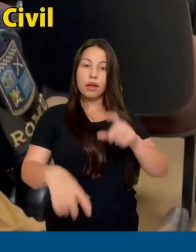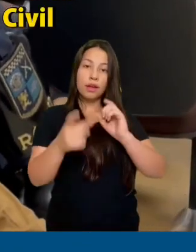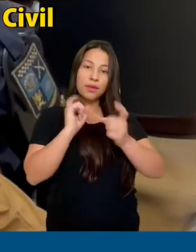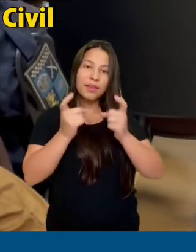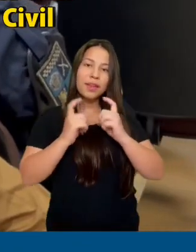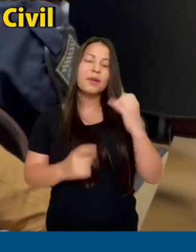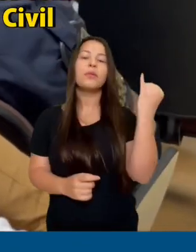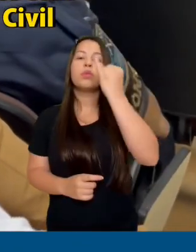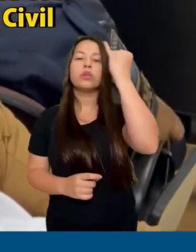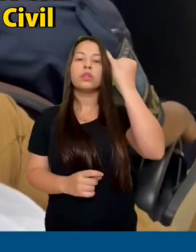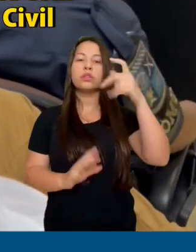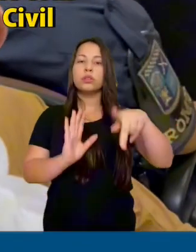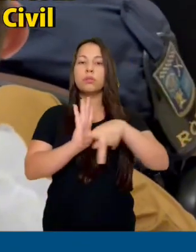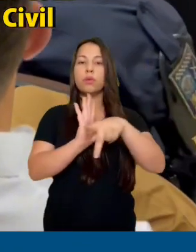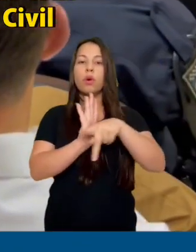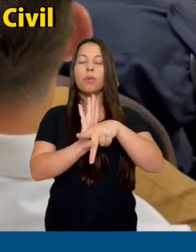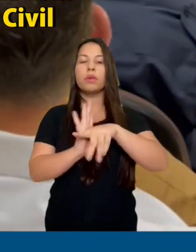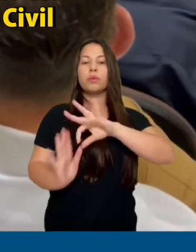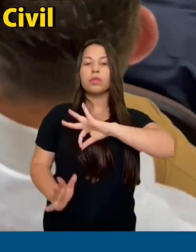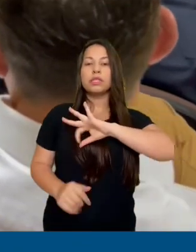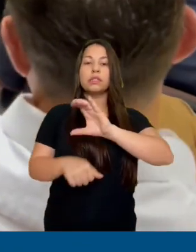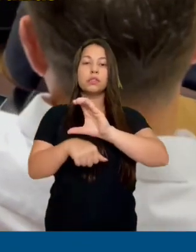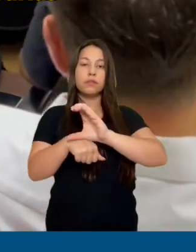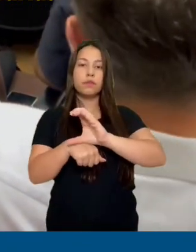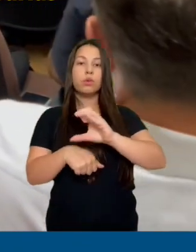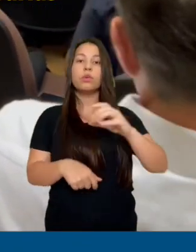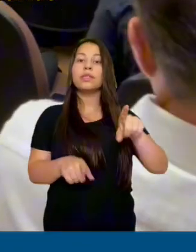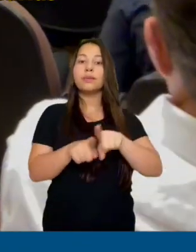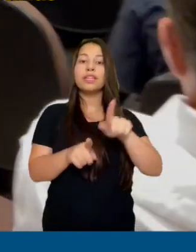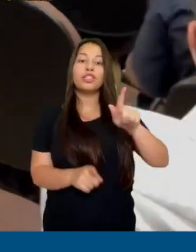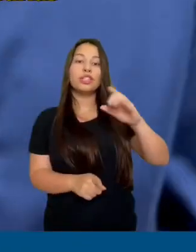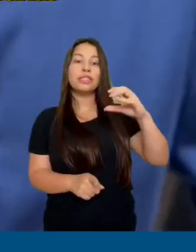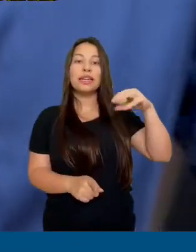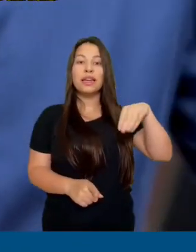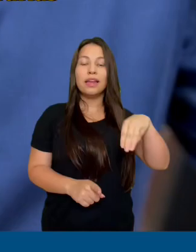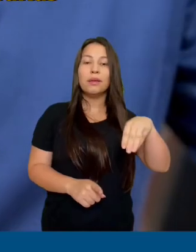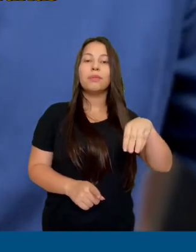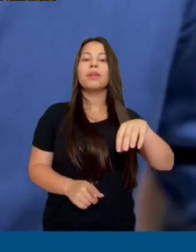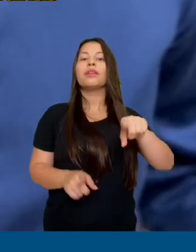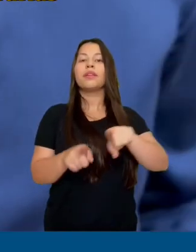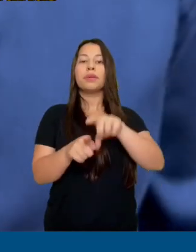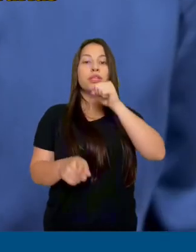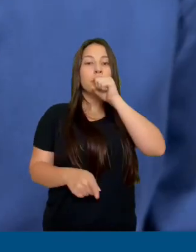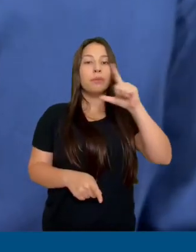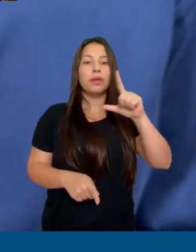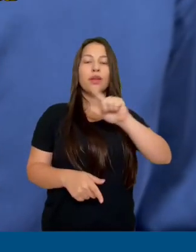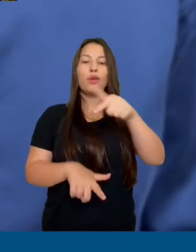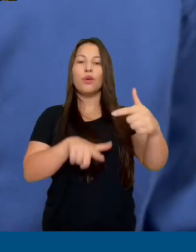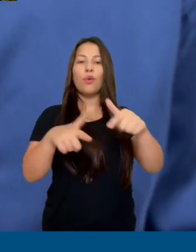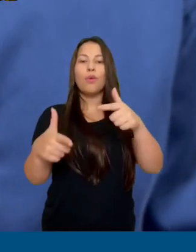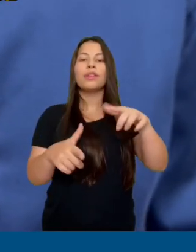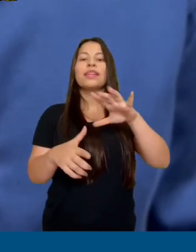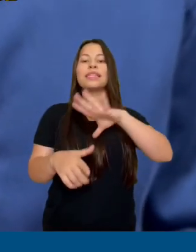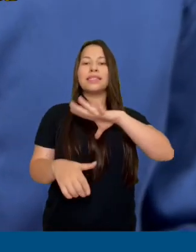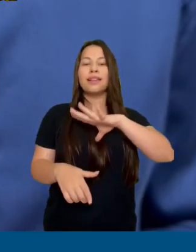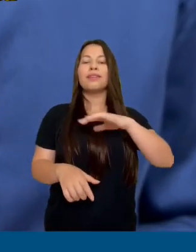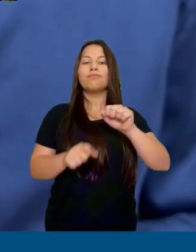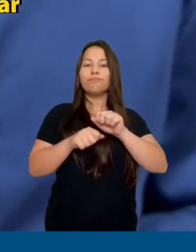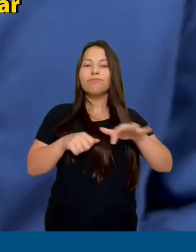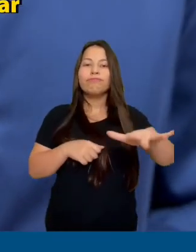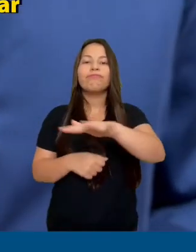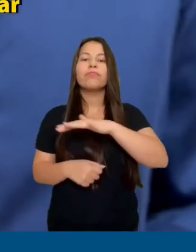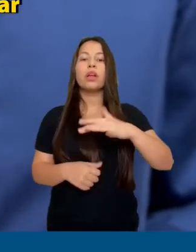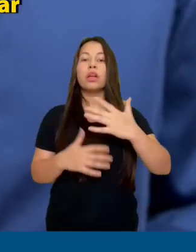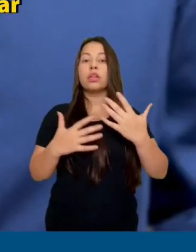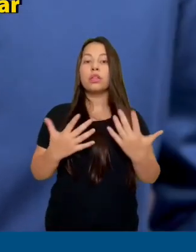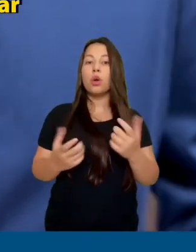Uma reunião importante com a presença da Polícia Civil, da GCM, de Limeira e de várias outras cidades que compõem a nossa grande região.